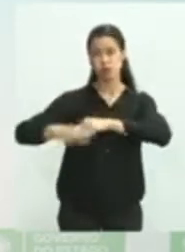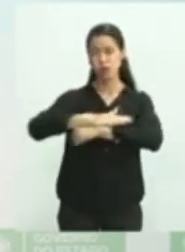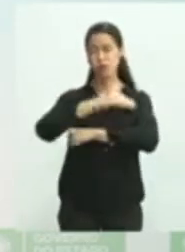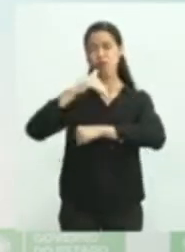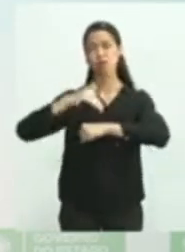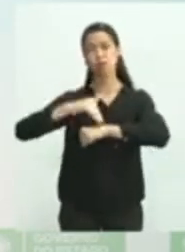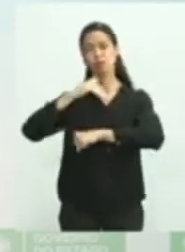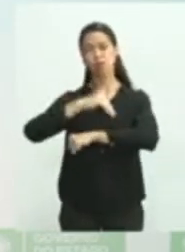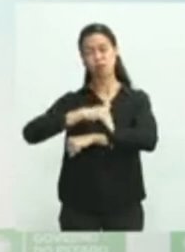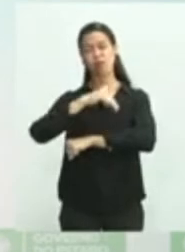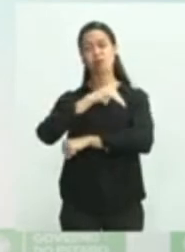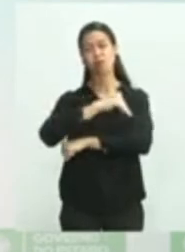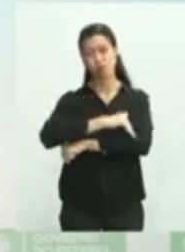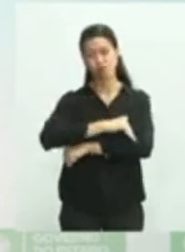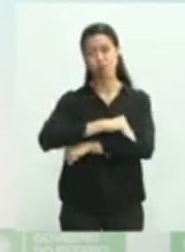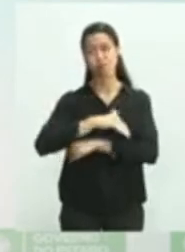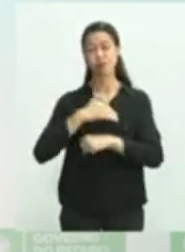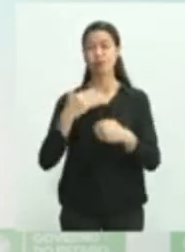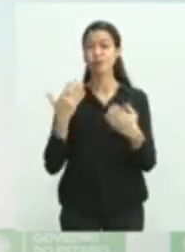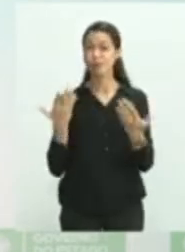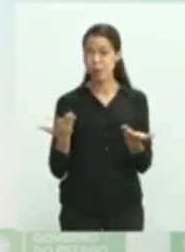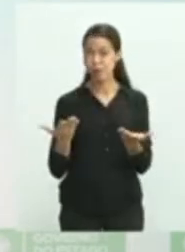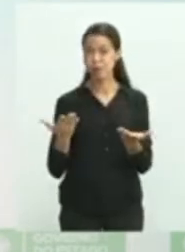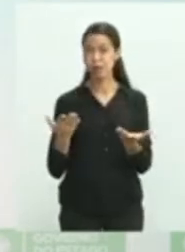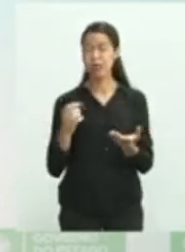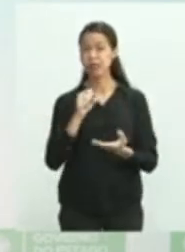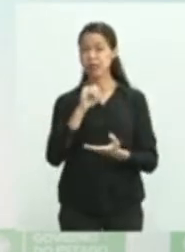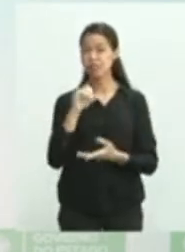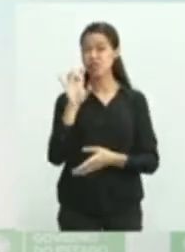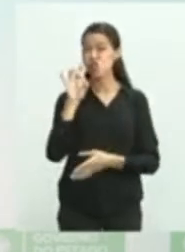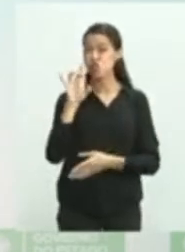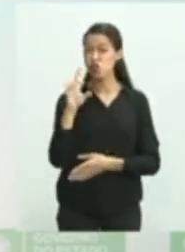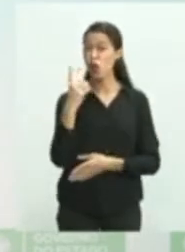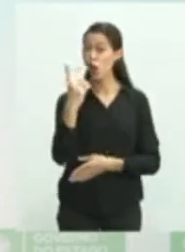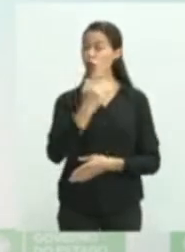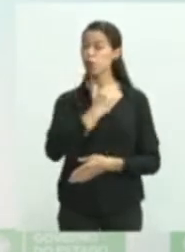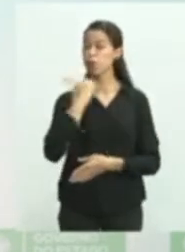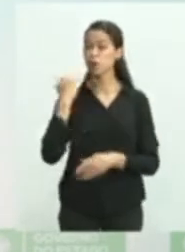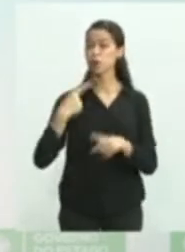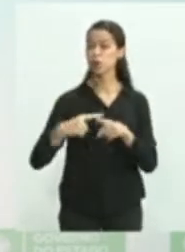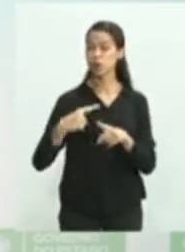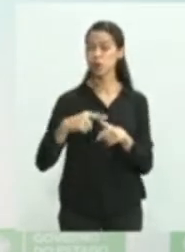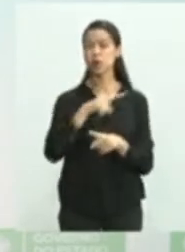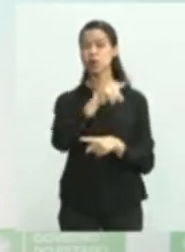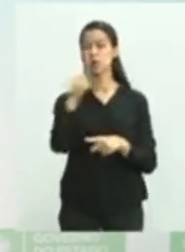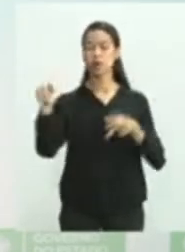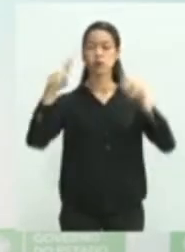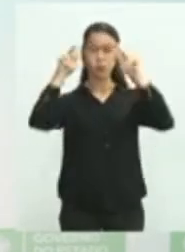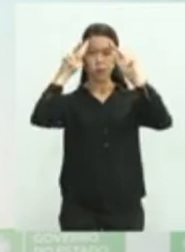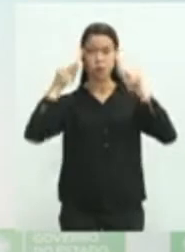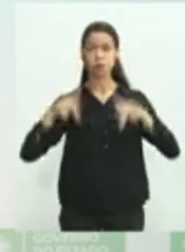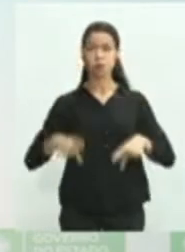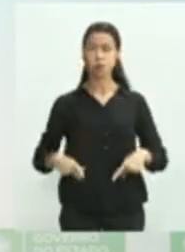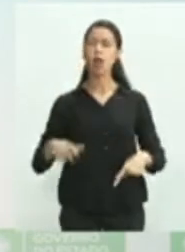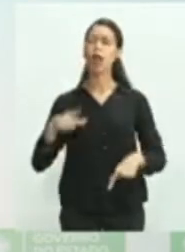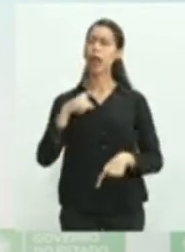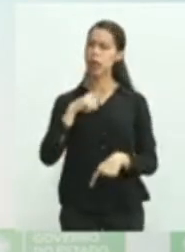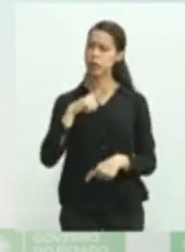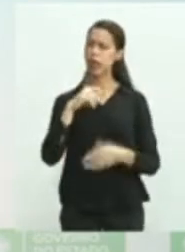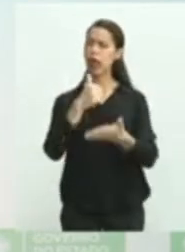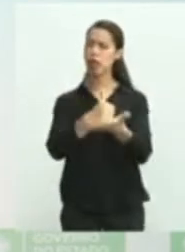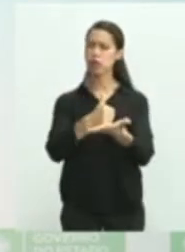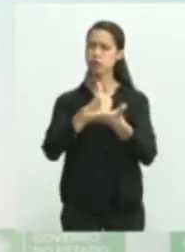significativa da população de Mato Grosso do deram apoio, mas apresentamos ontem no quadro e vamos